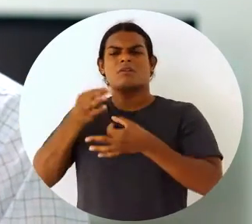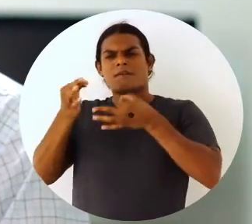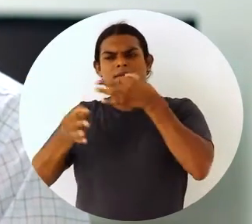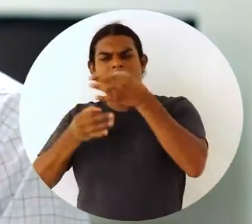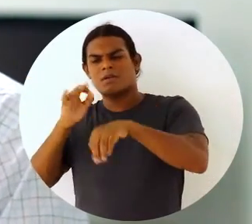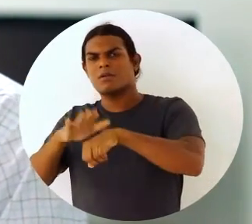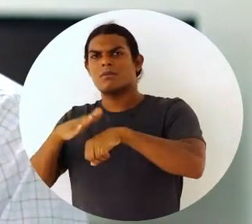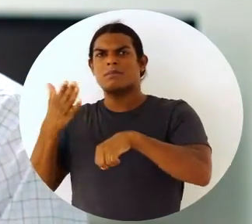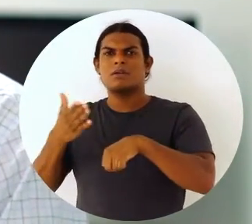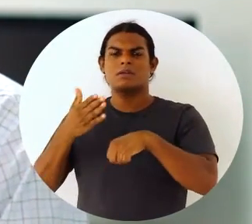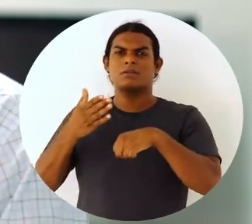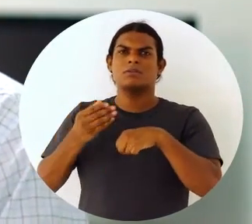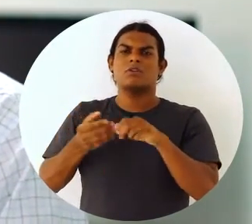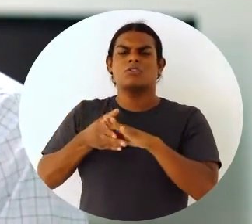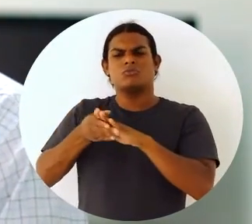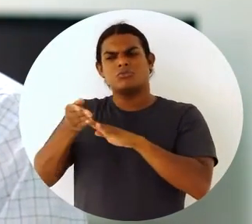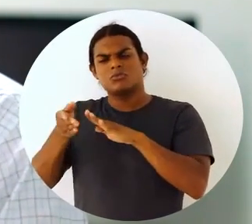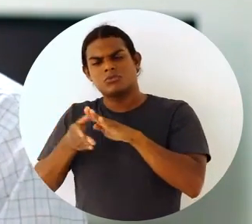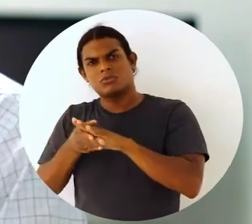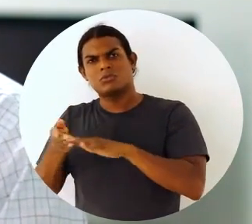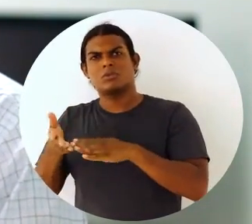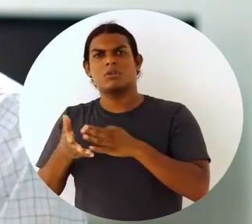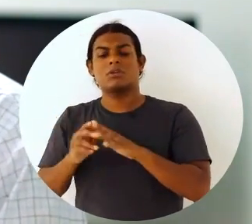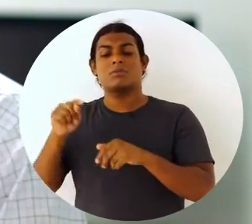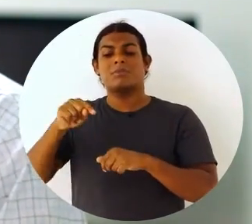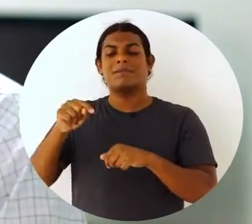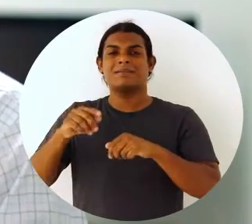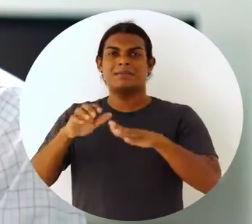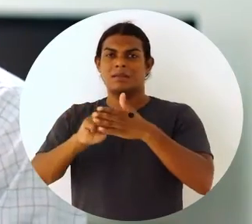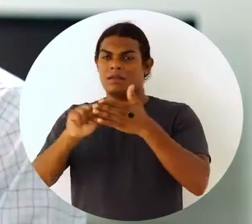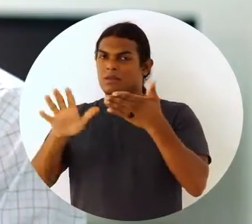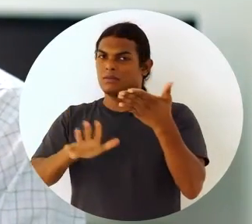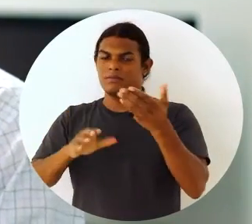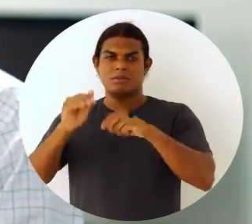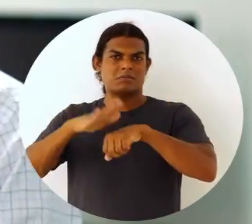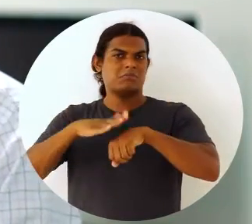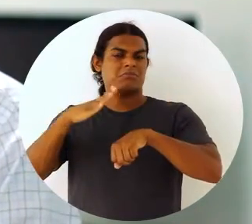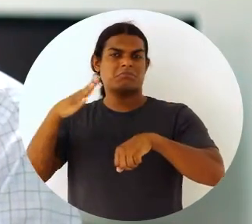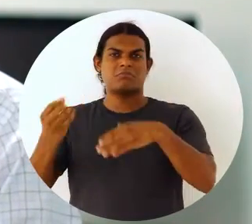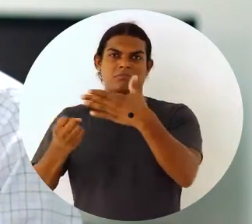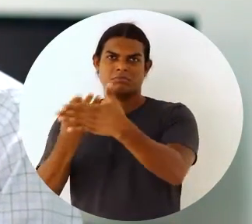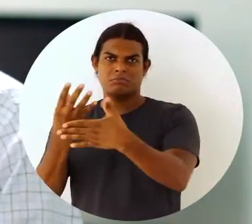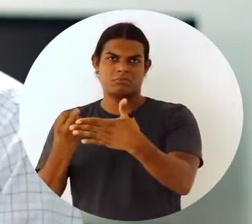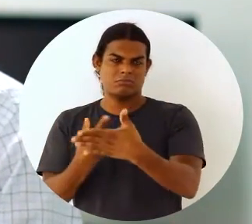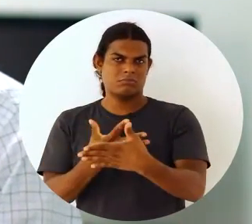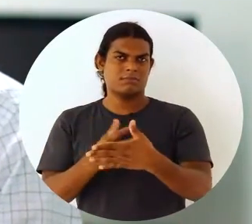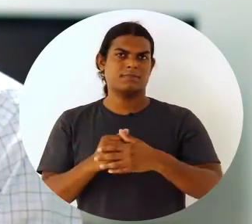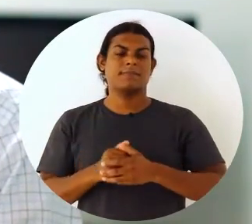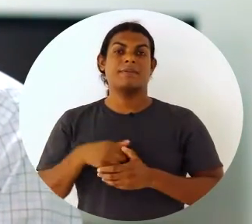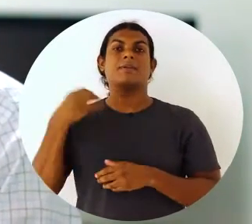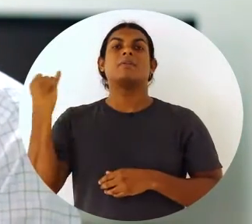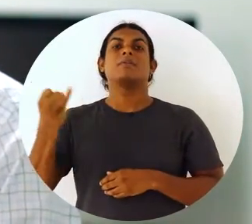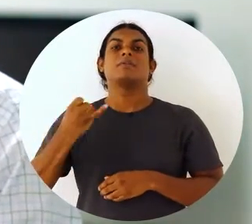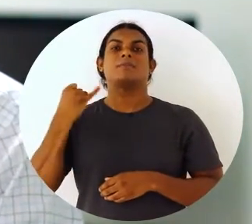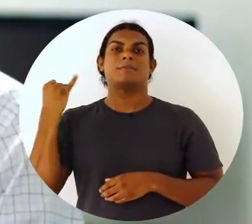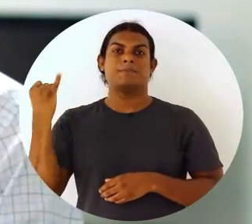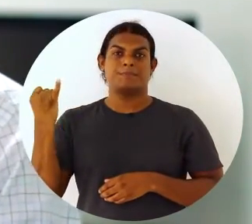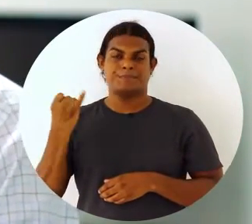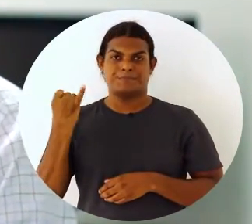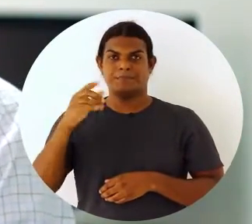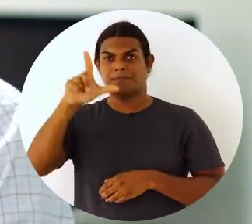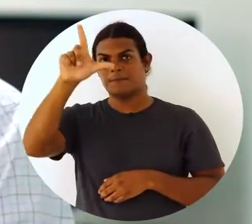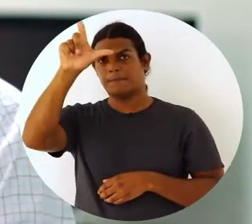e expor mais suas opiniões, suas ideias, para que o trabalho possa ser melhor desenvolvido. Então, é importante que o